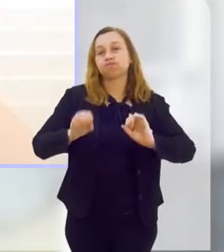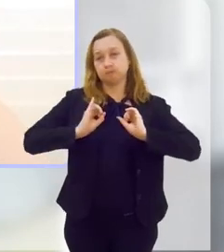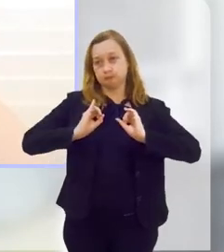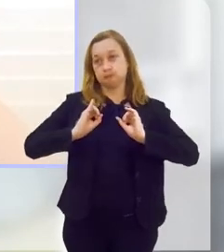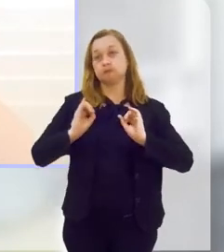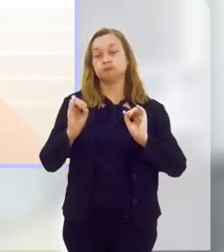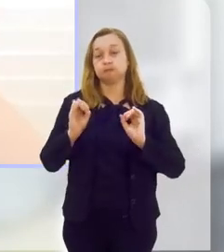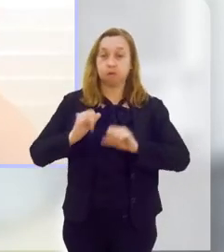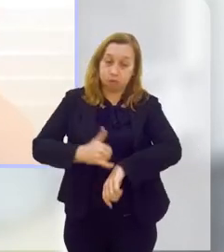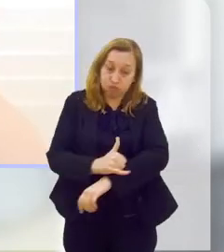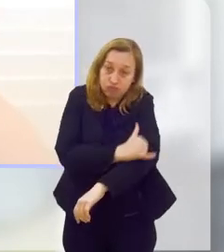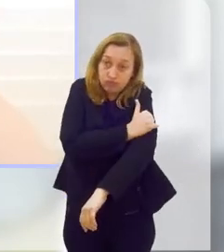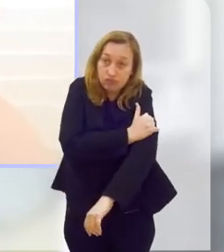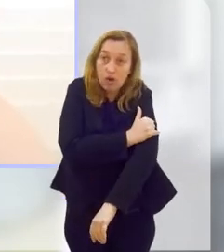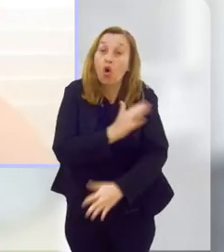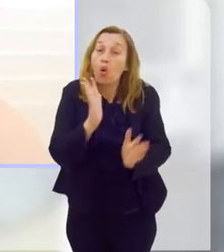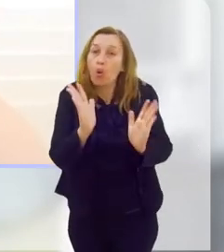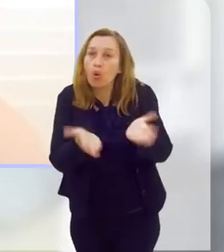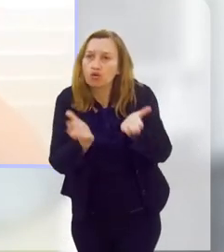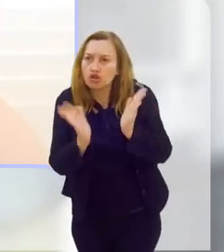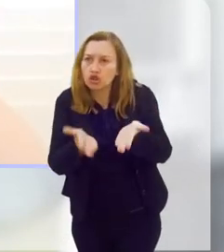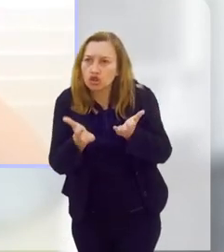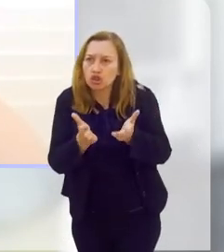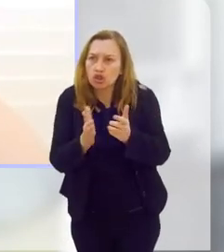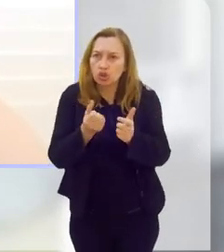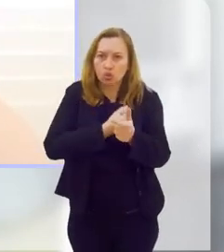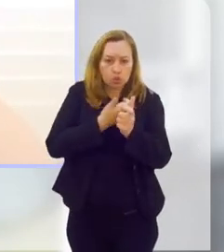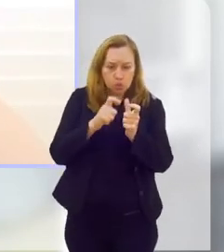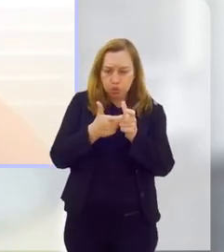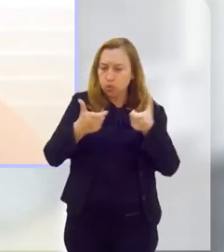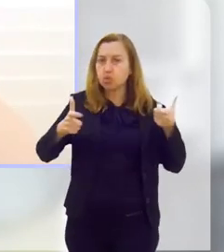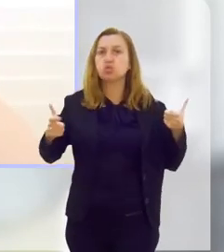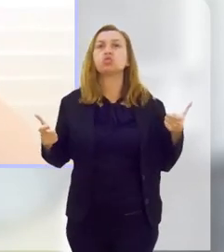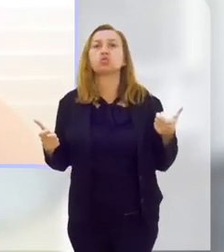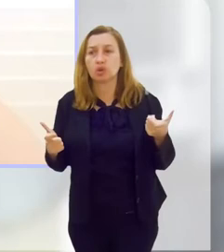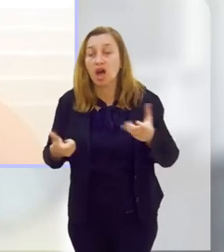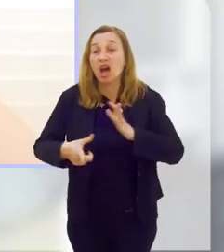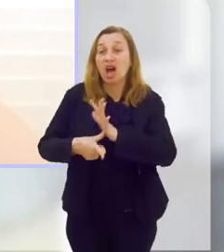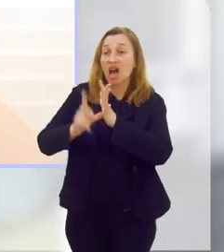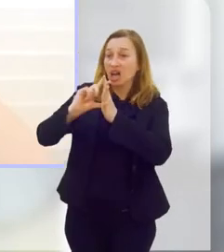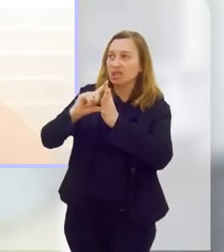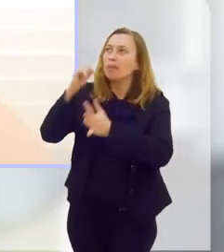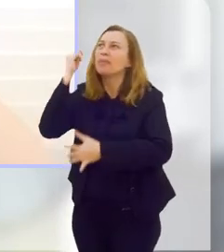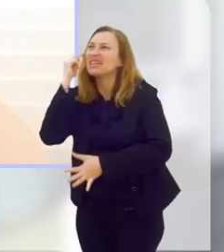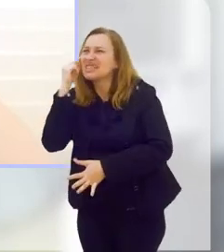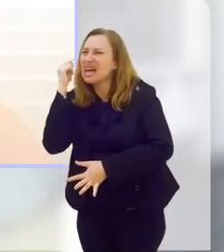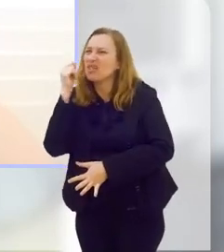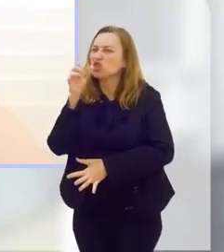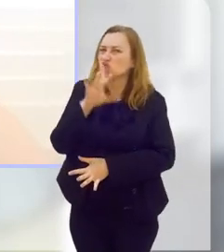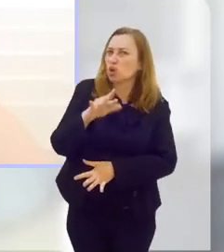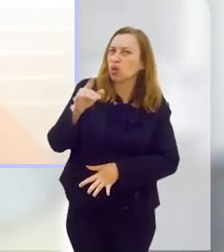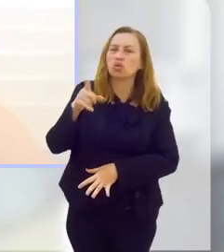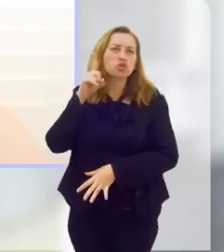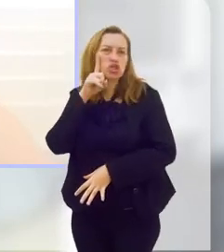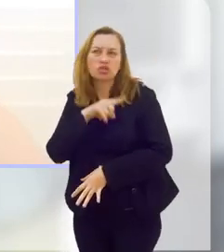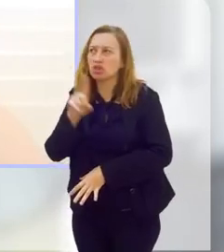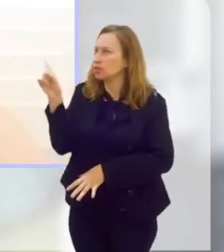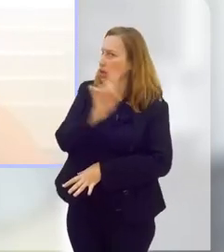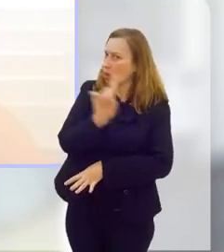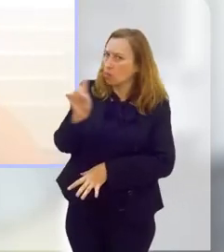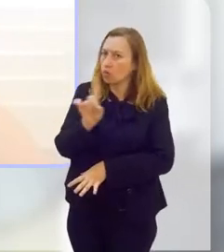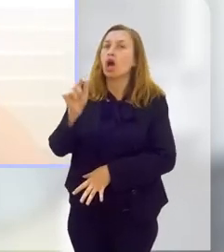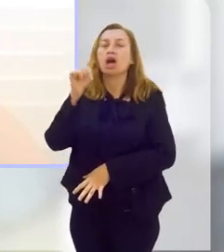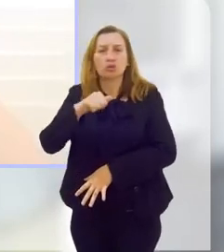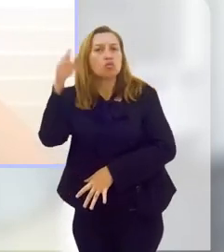obesidade, que hoje em dia a obesidade infantil vem crescendo muito. Antes a gente pensava que era só nos Estados